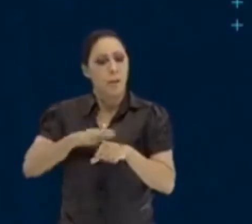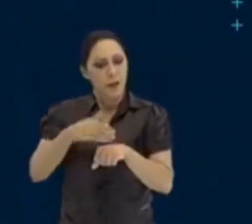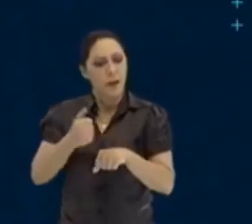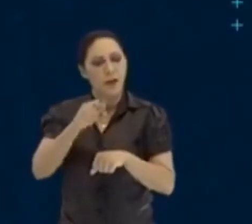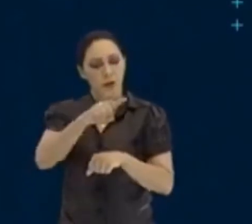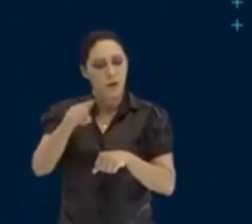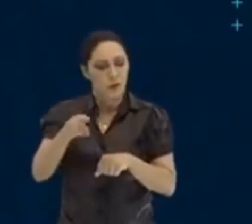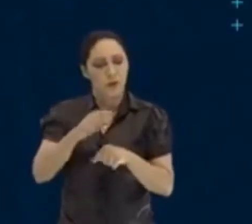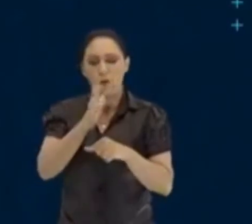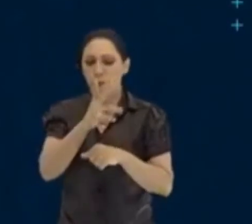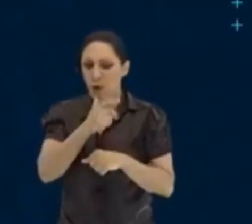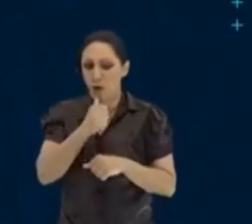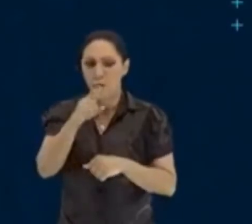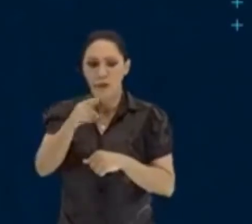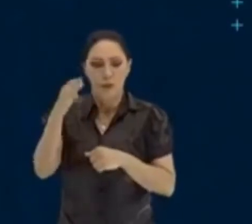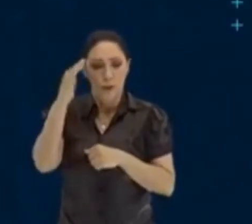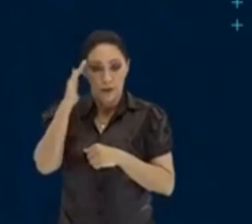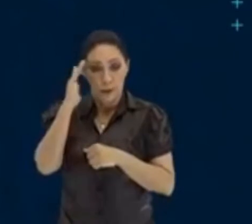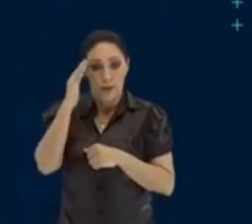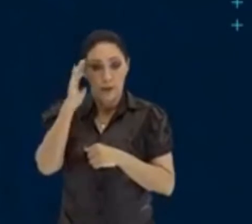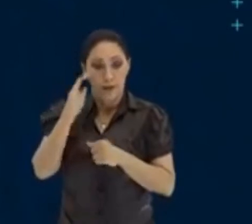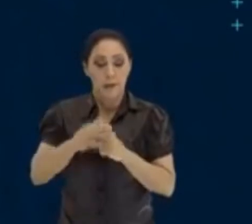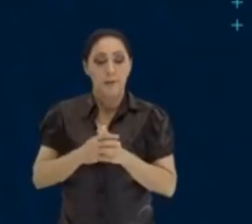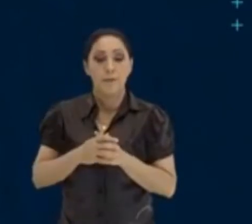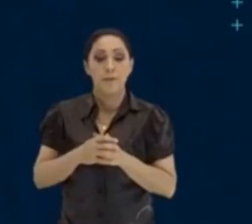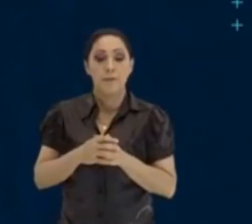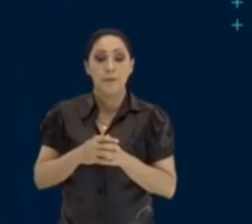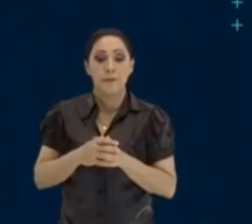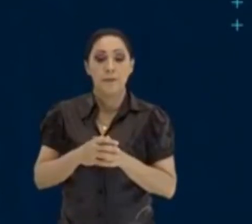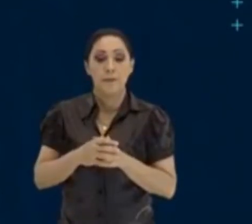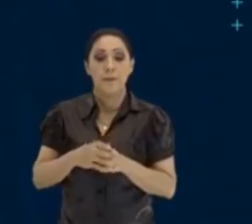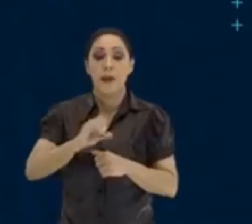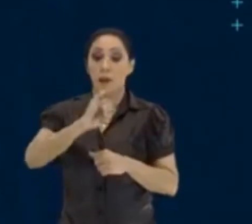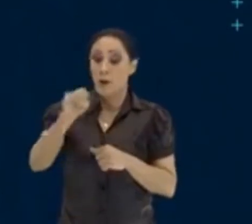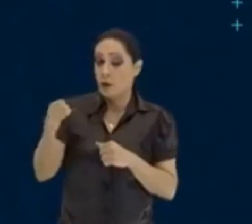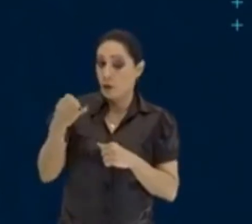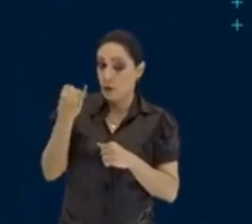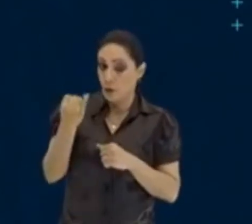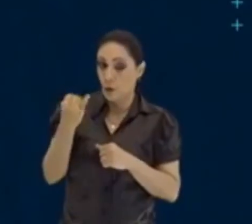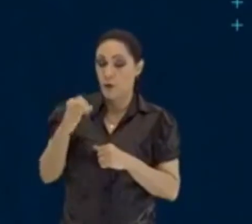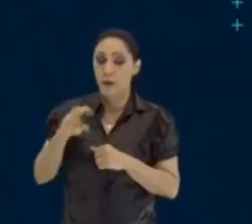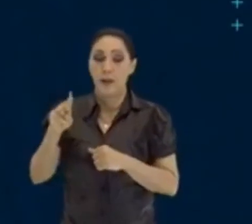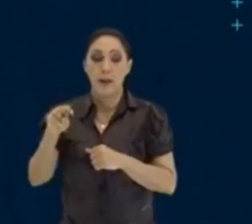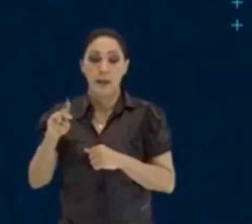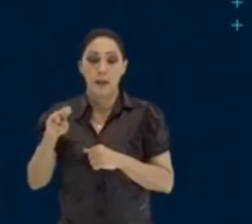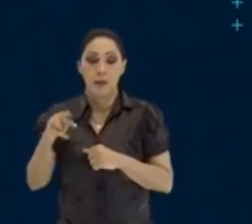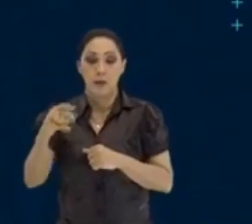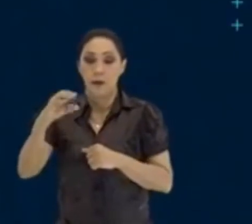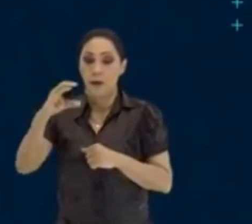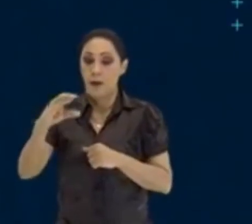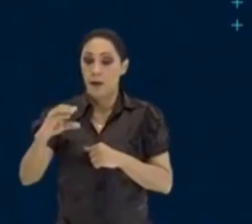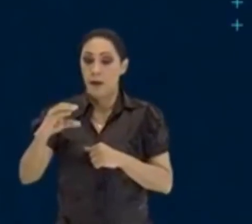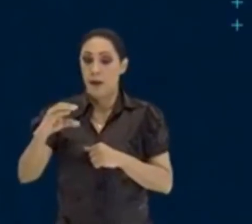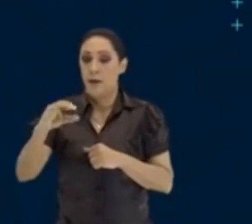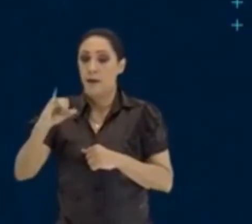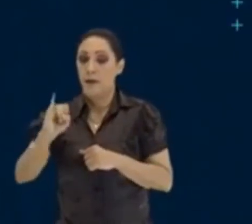entendeu. tu vem direto. J igual a CIT sobre 100. J é igual a CIT